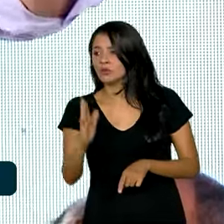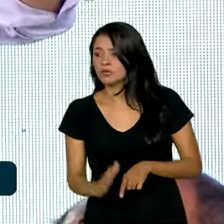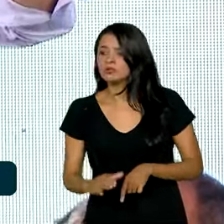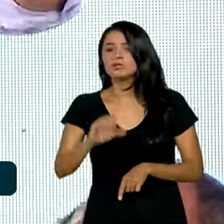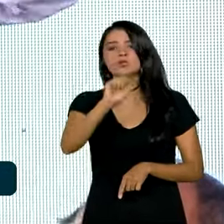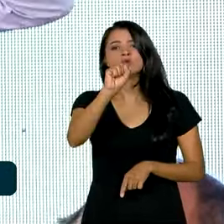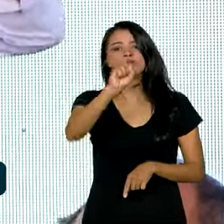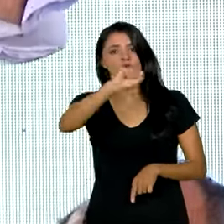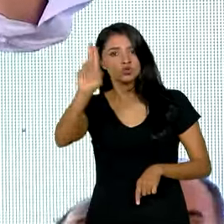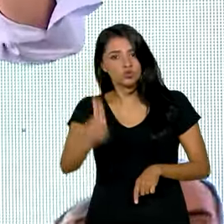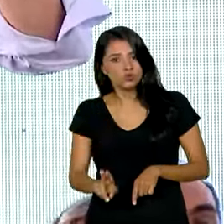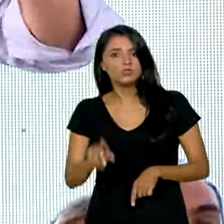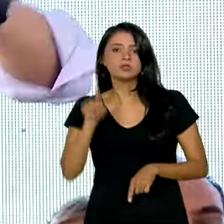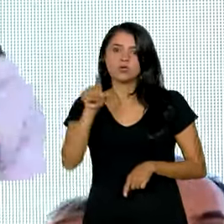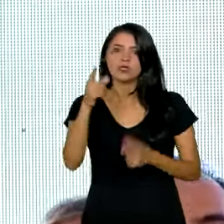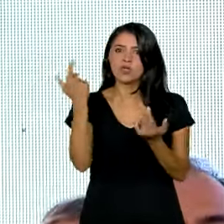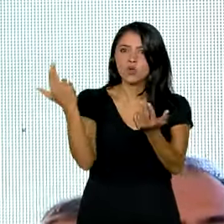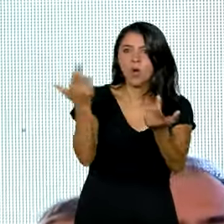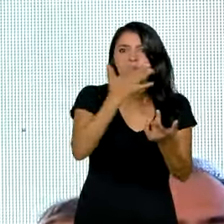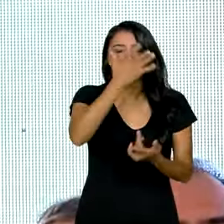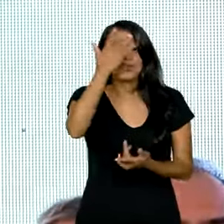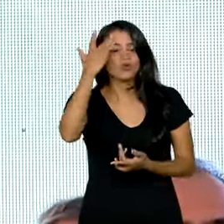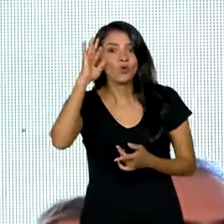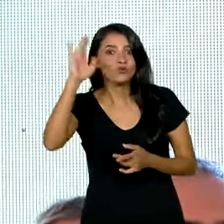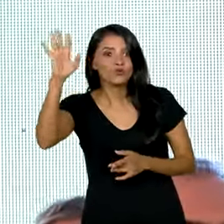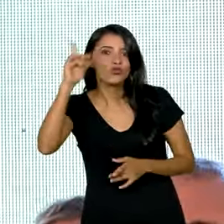o sonho da casa própria de muitas famílias por este país. Obrigado. Obrigado.